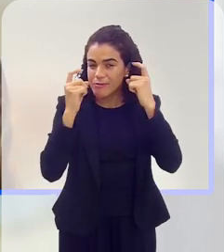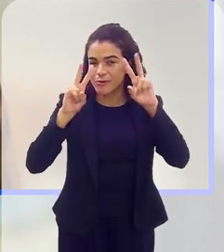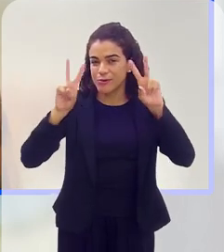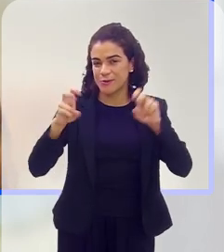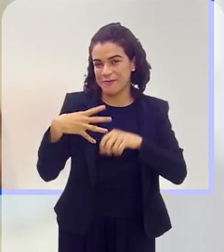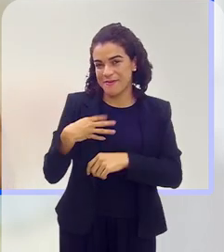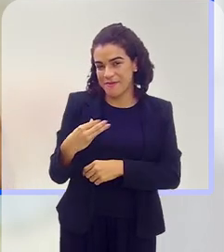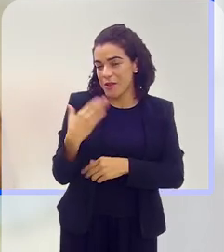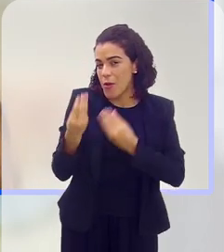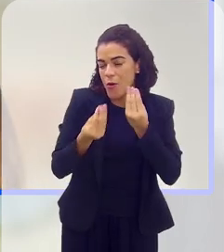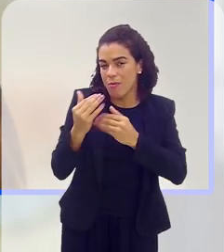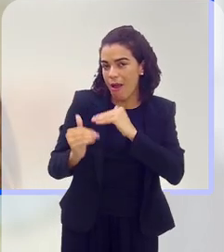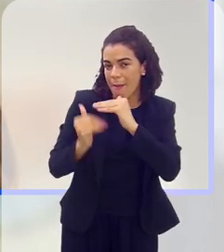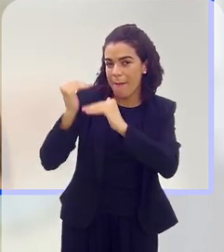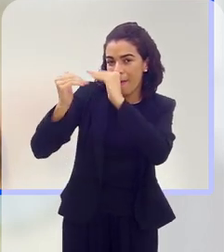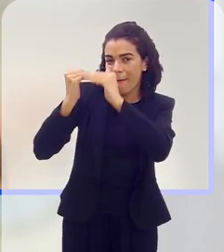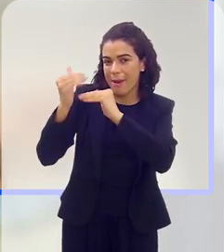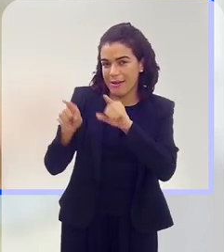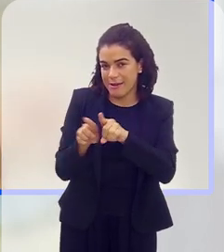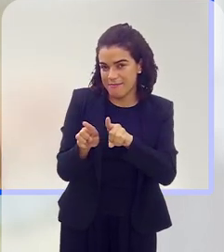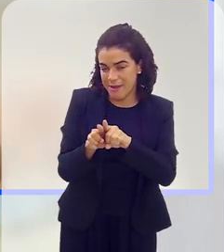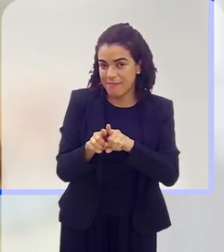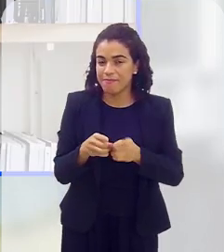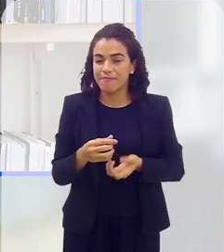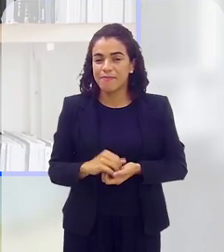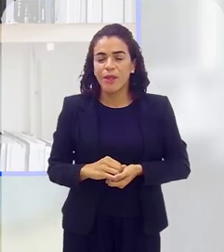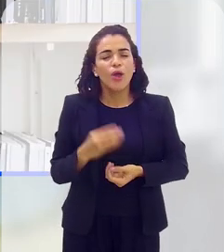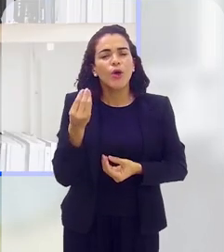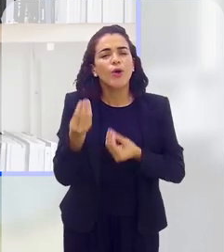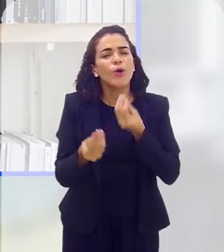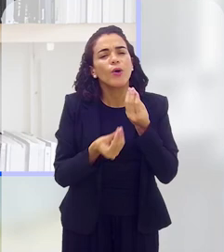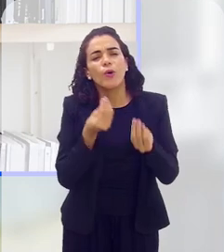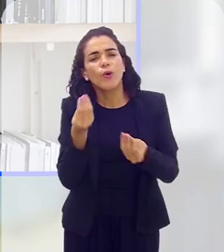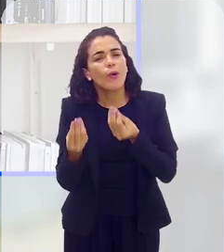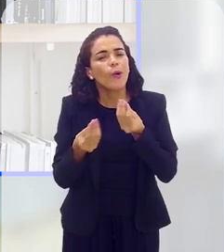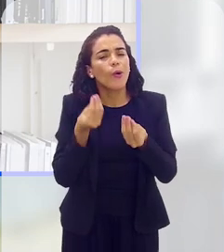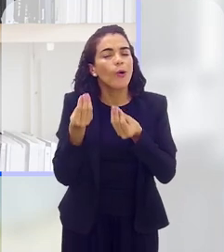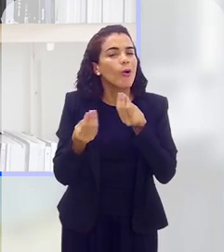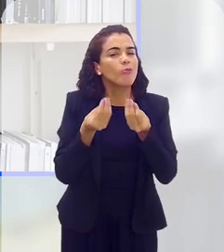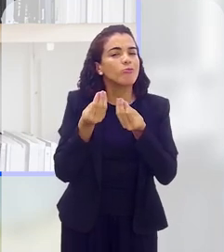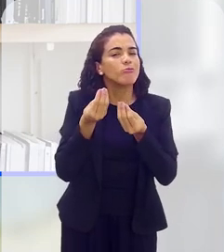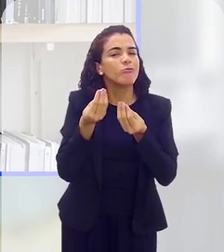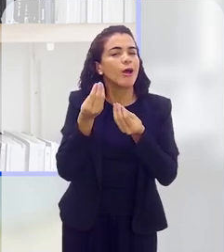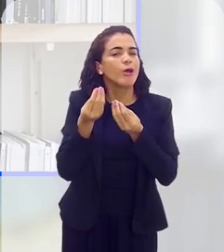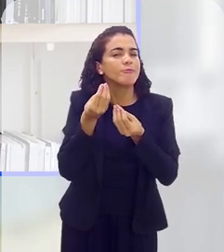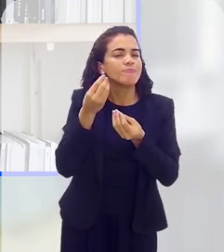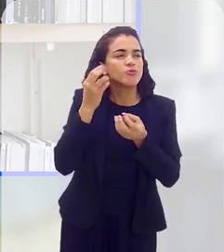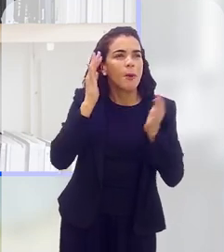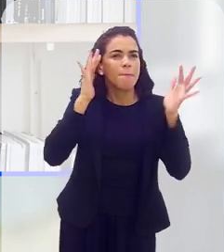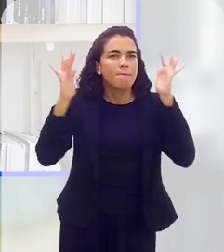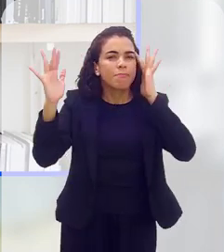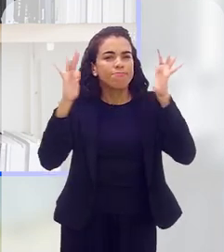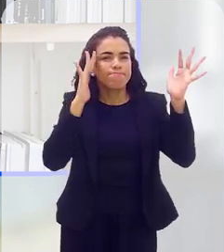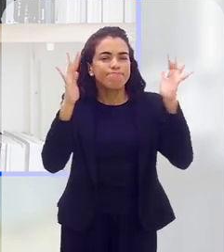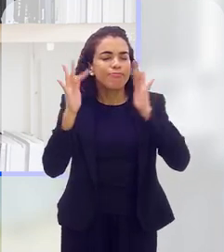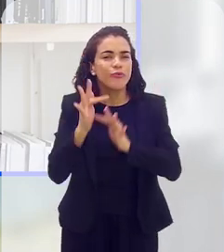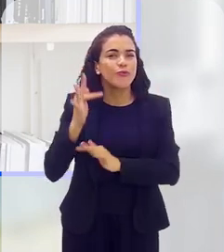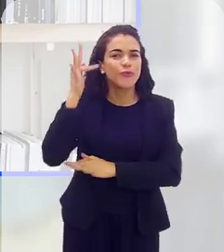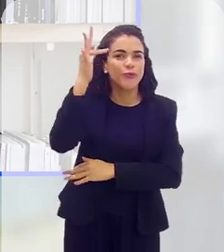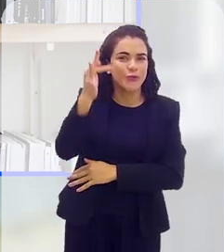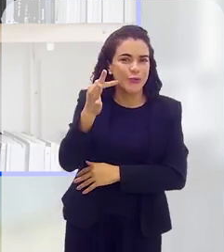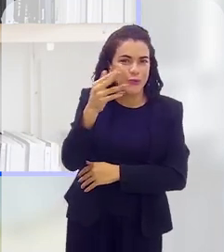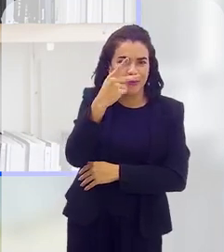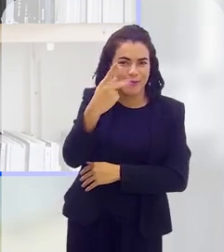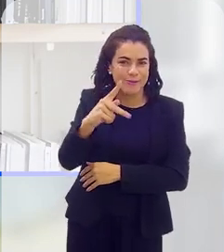em relação à filha, ao crescimento, todo esse processo. Como que é esse seu olhar para o futuro da Liz? O que